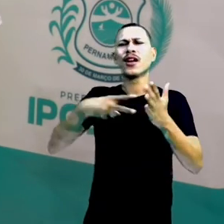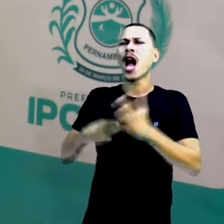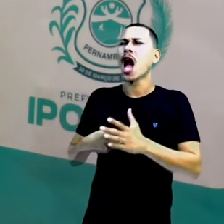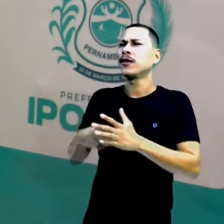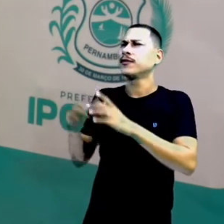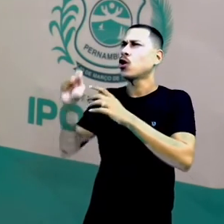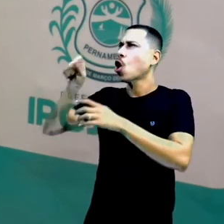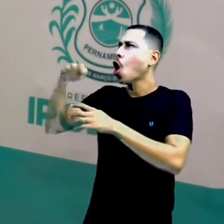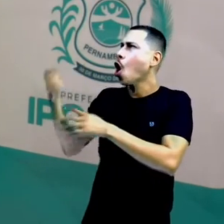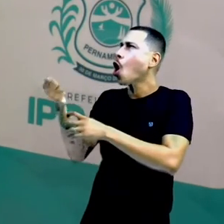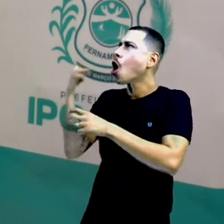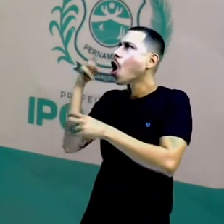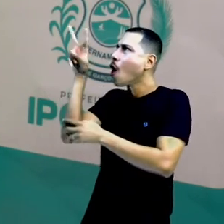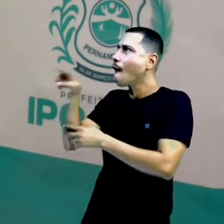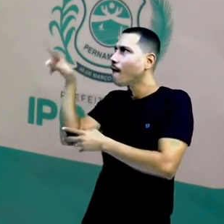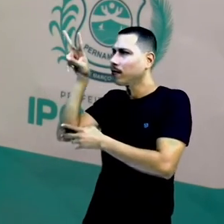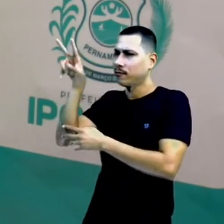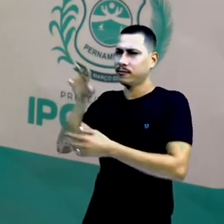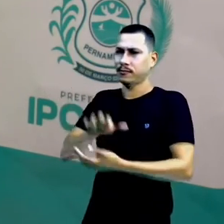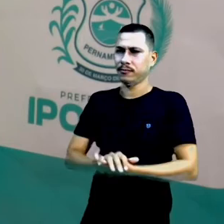símbolo? Olha, ela, a mulher.